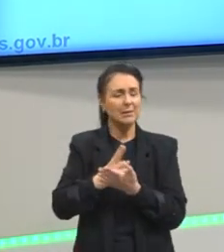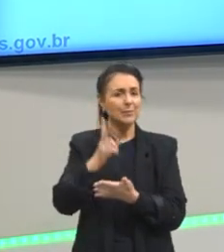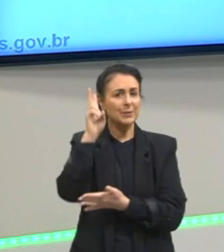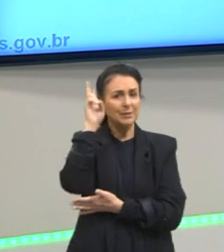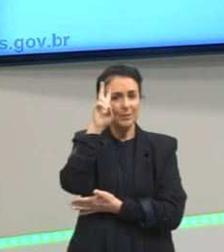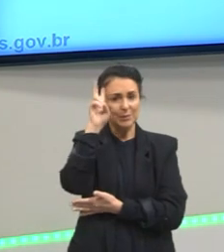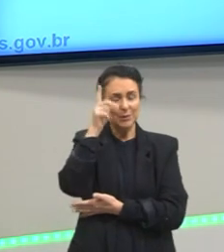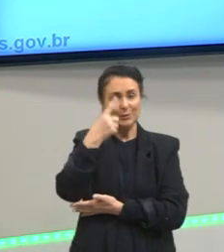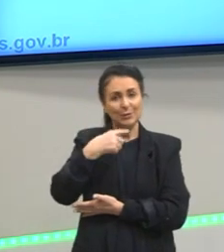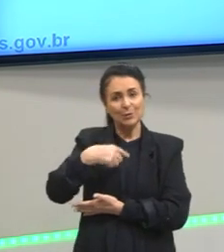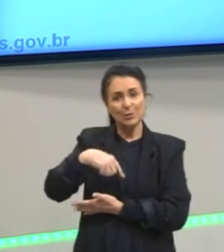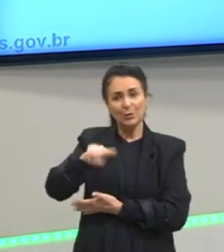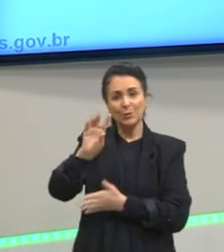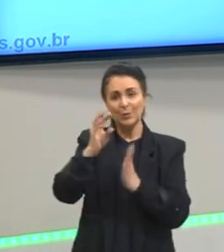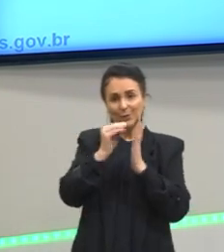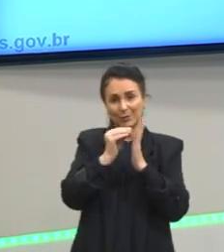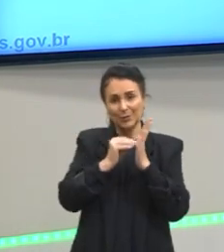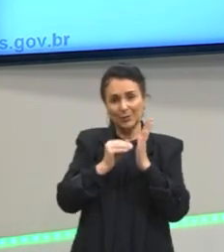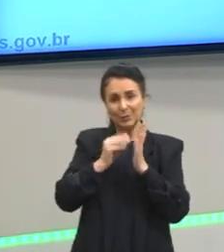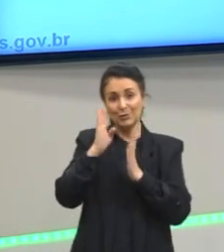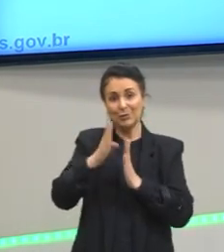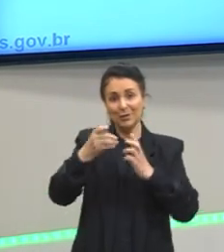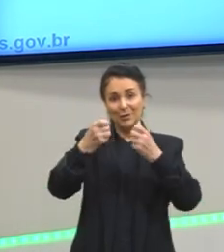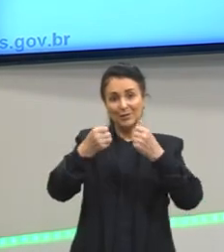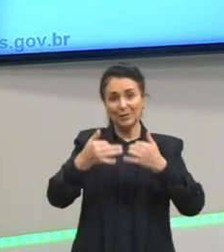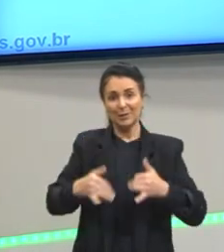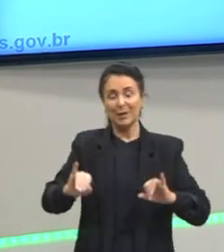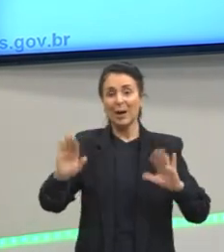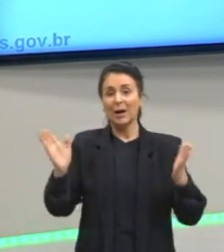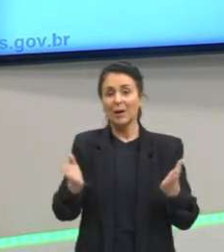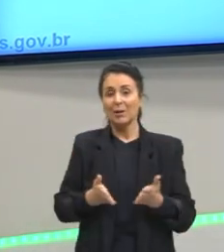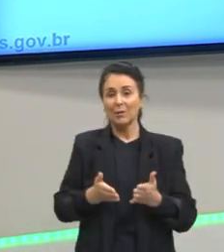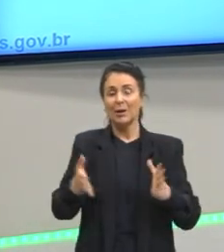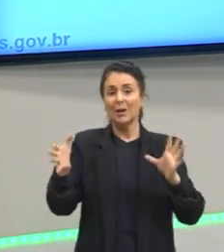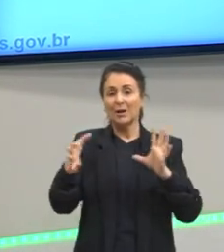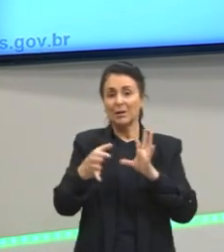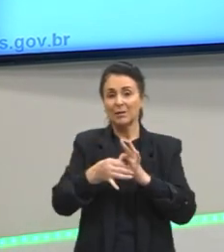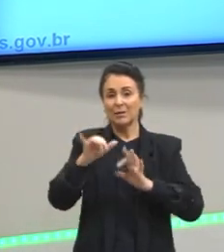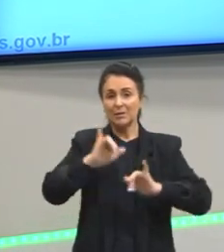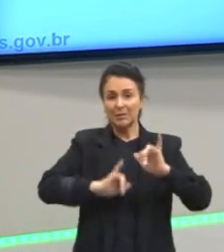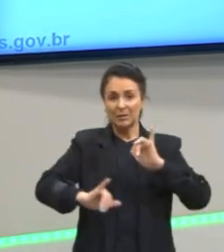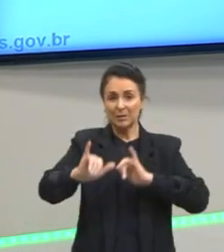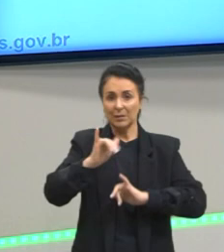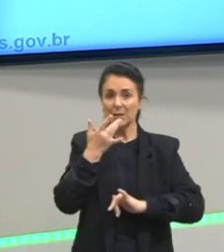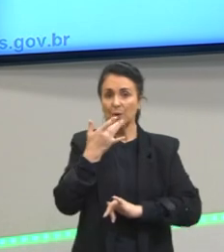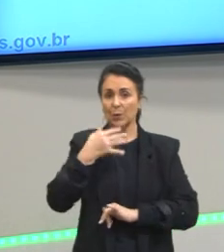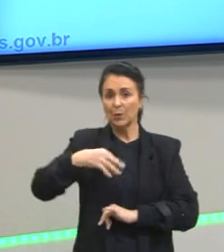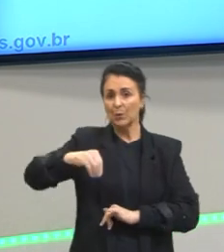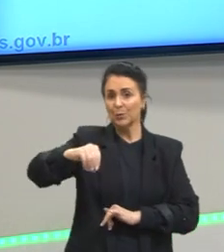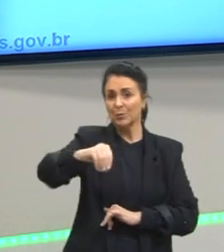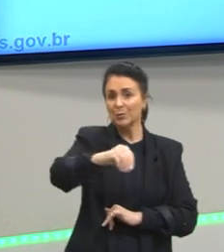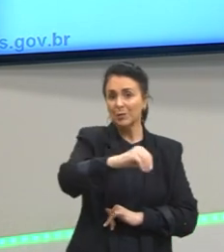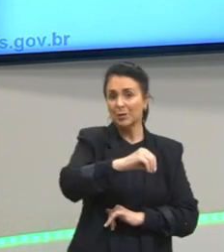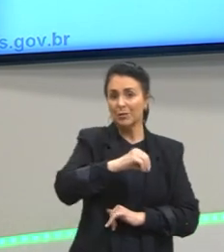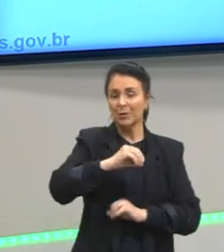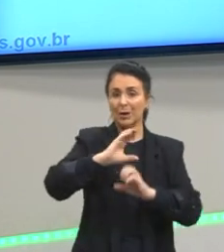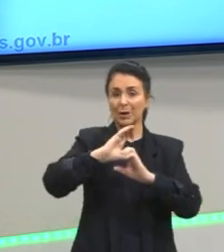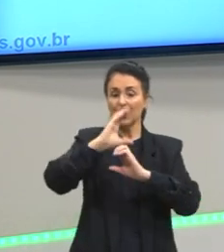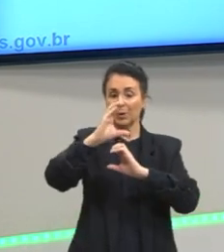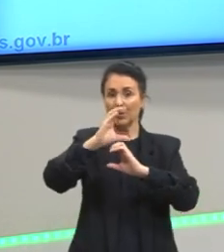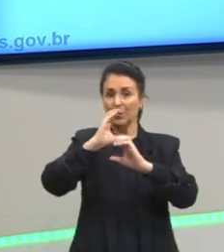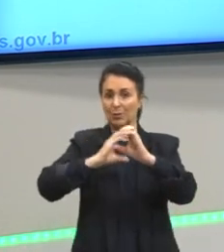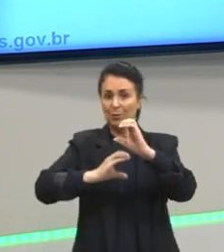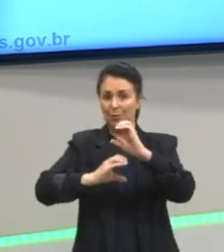conteúdos, né? Ligações químicas, qual ligação forma um sal? O sal é um composto iônico,